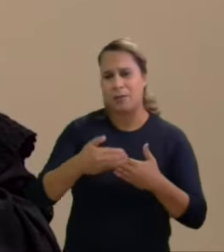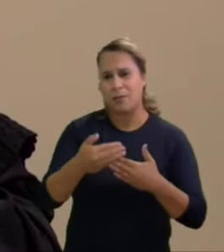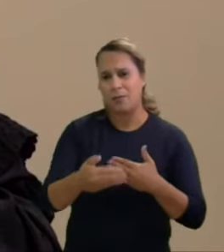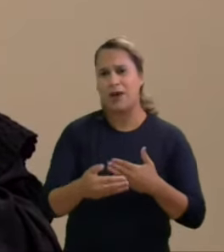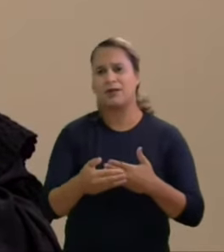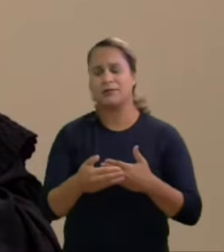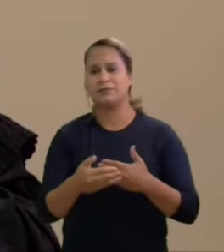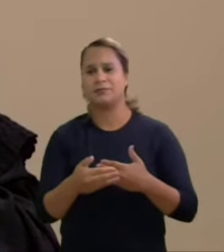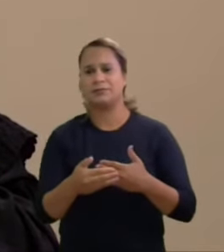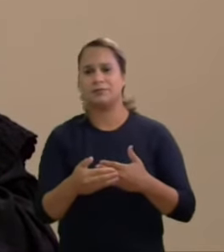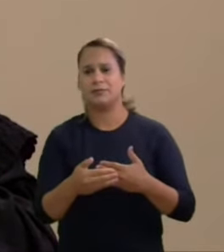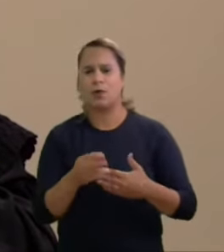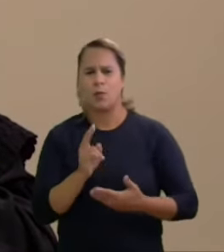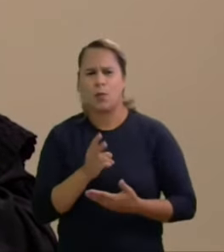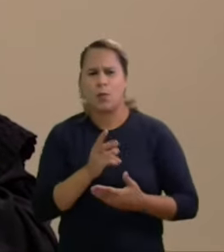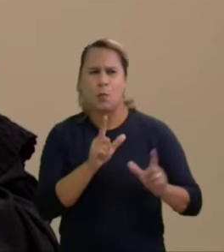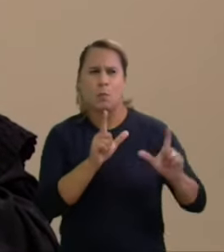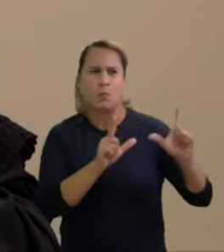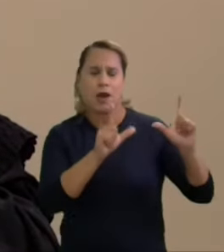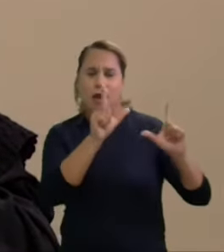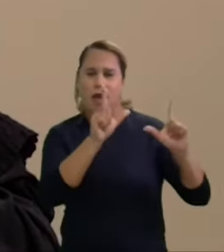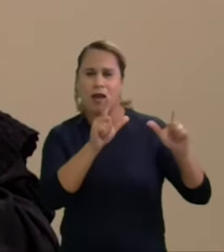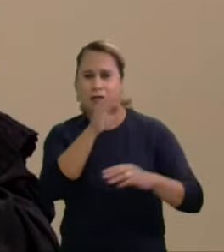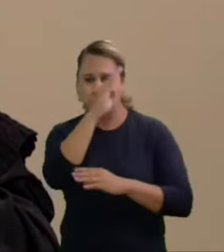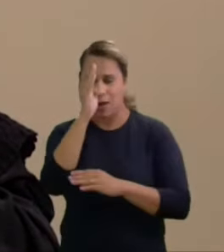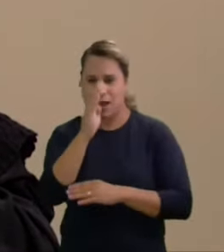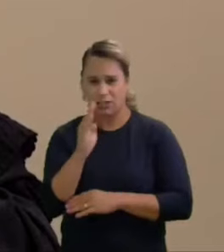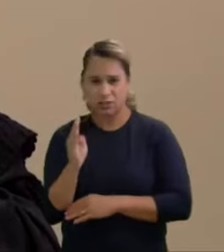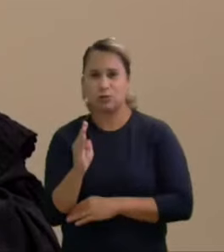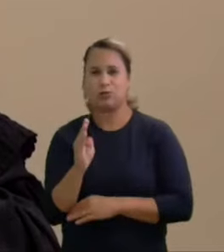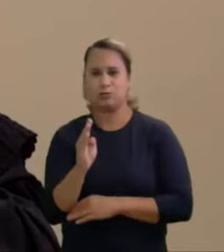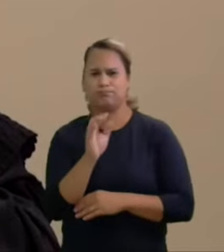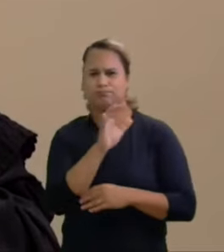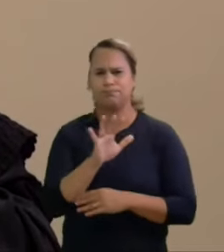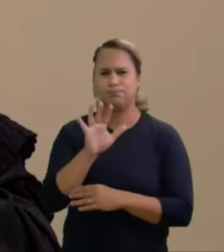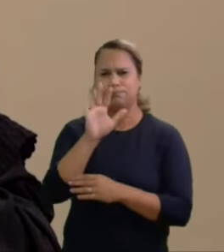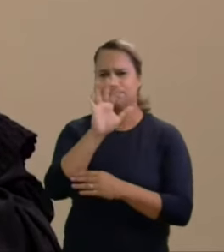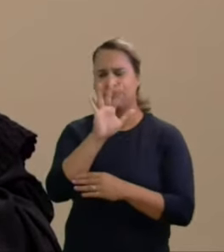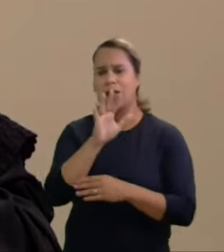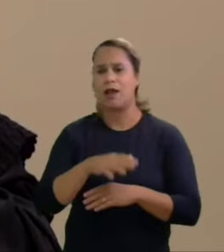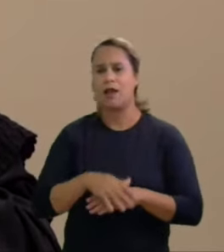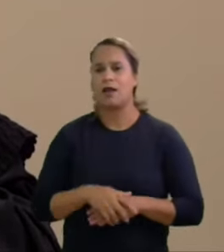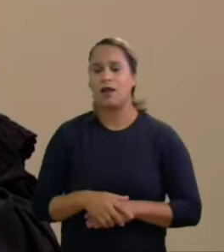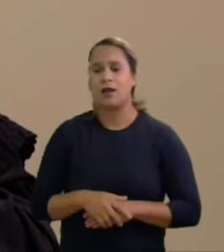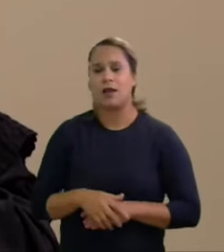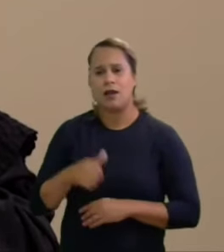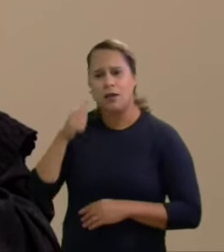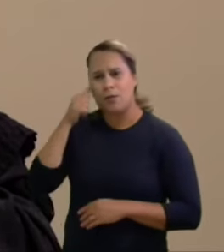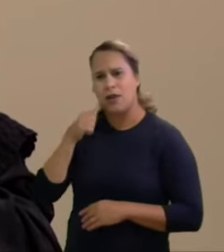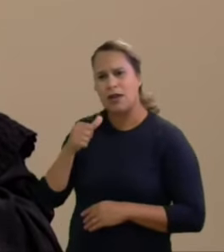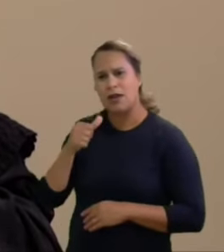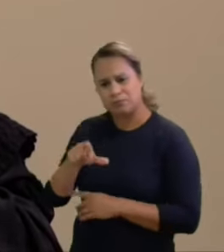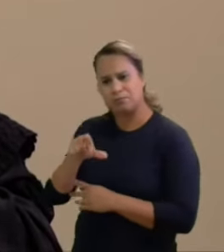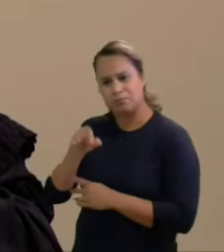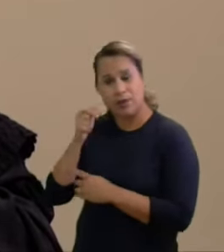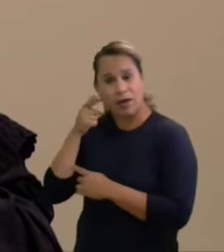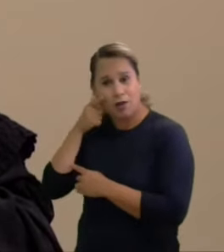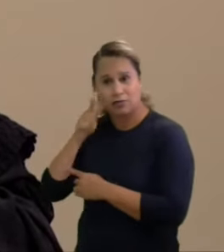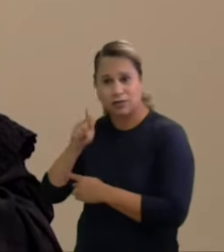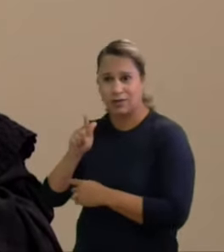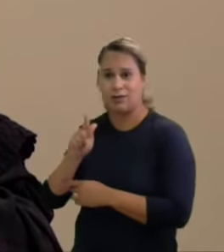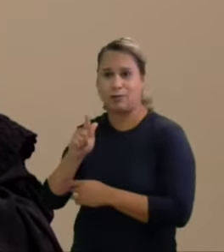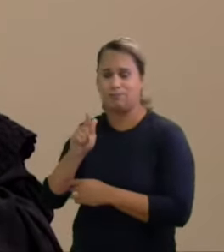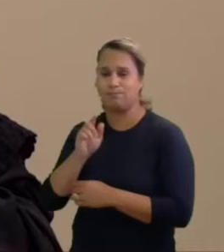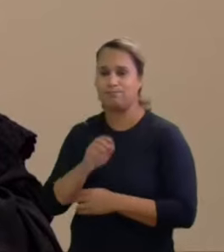a própria Rosângela Moro sem histórico na esfera pública foi eleita deputada federal por São Paulo estado que nem era dela com 2017 mil